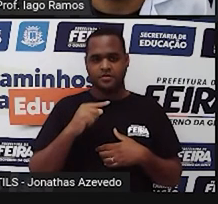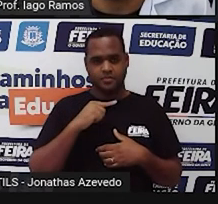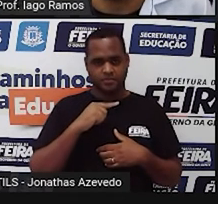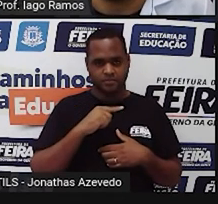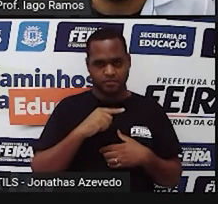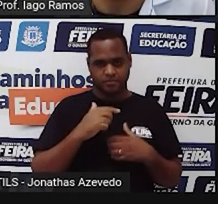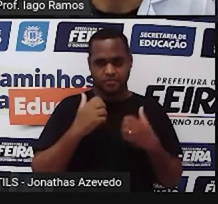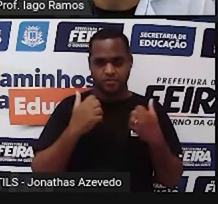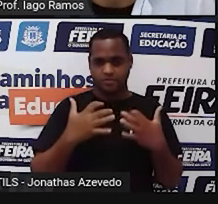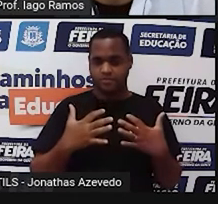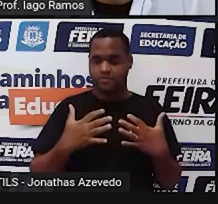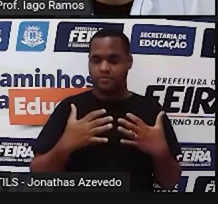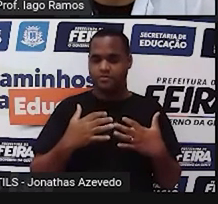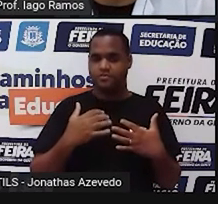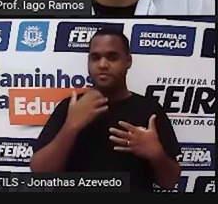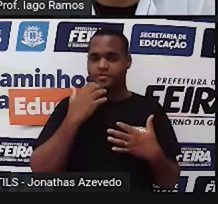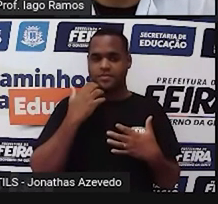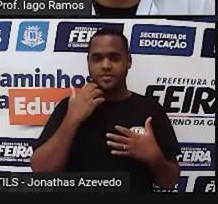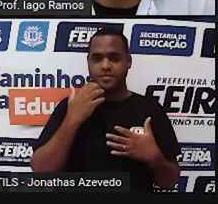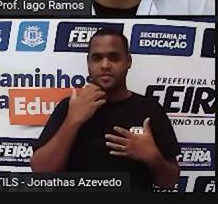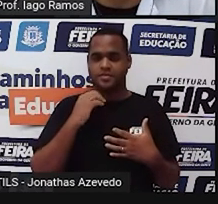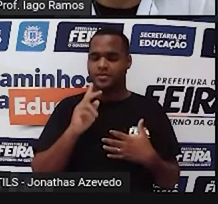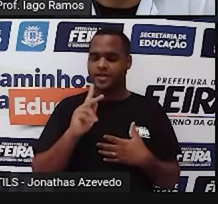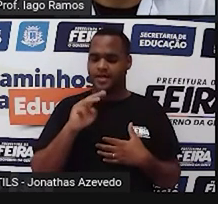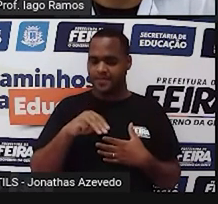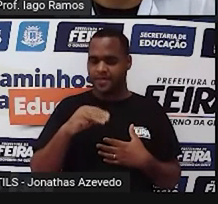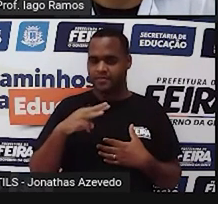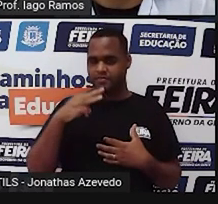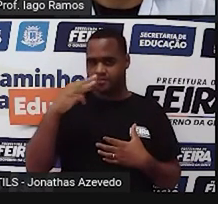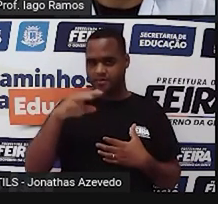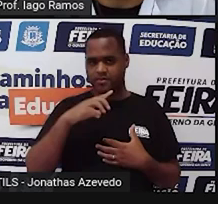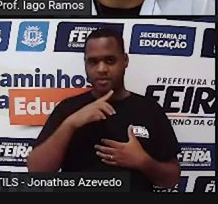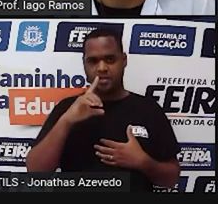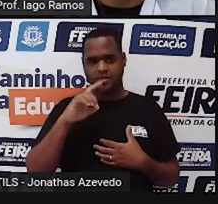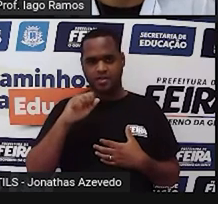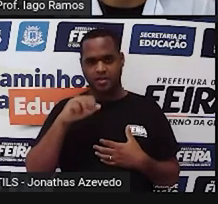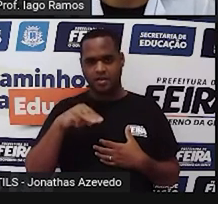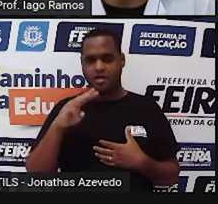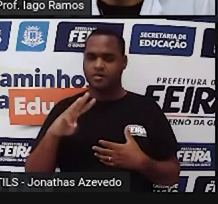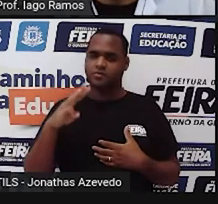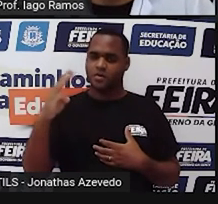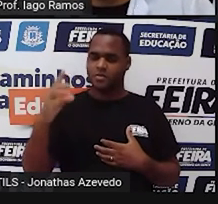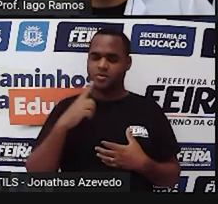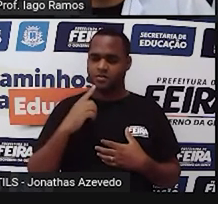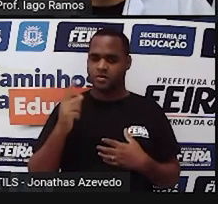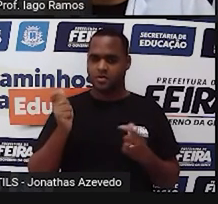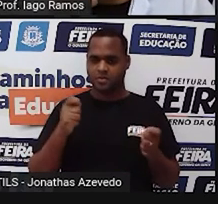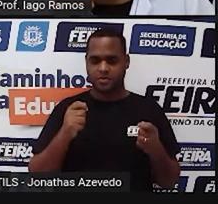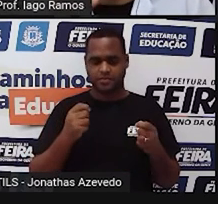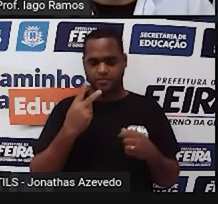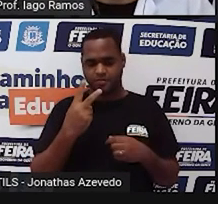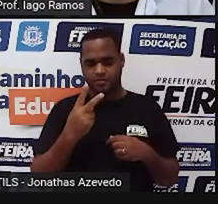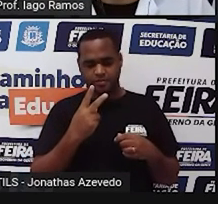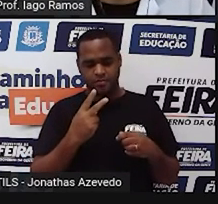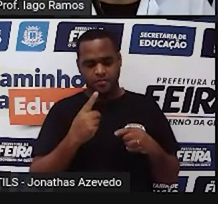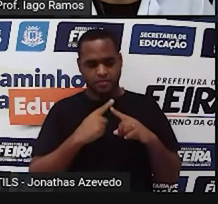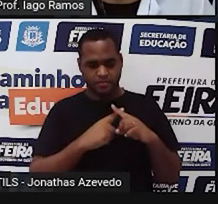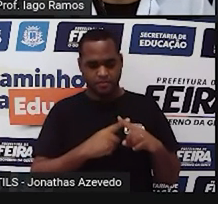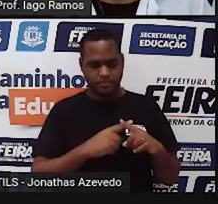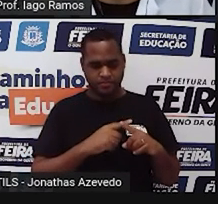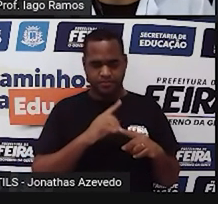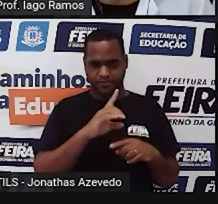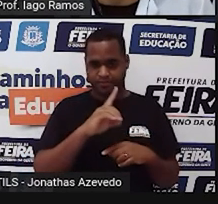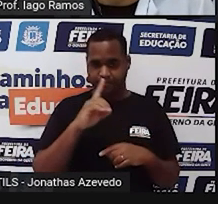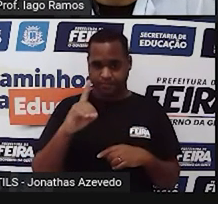quilômetro cúbico, a gente vai mudar para decâmetro cúbico. Então, gente vai duas vezes para a direita até chegar em